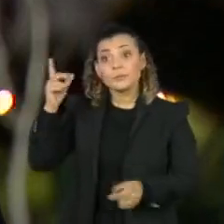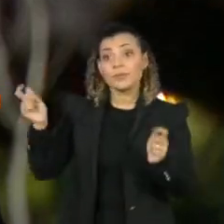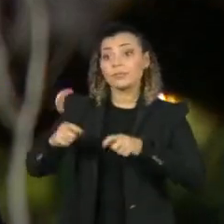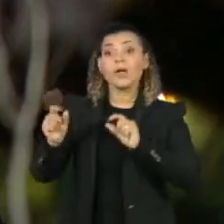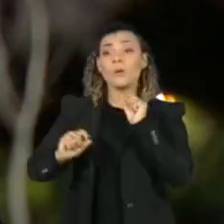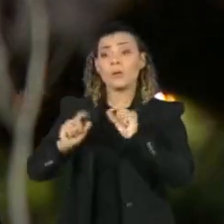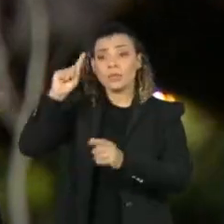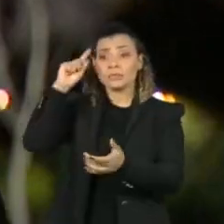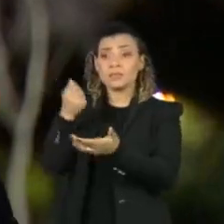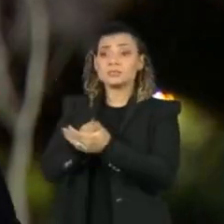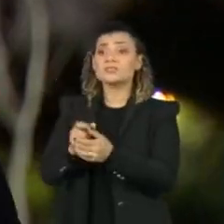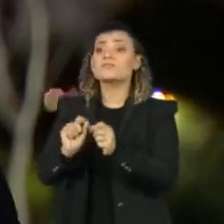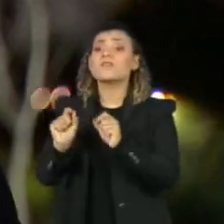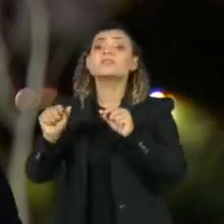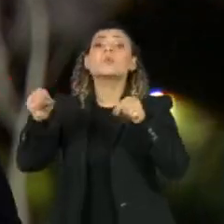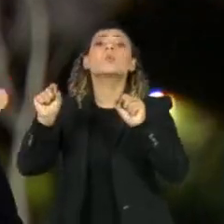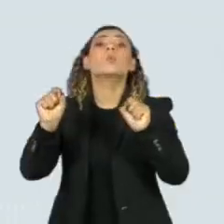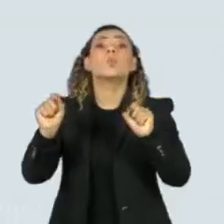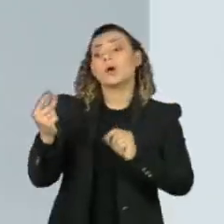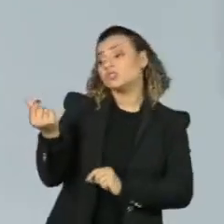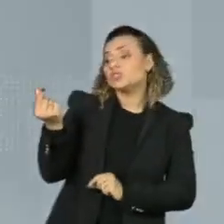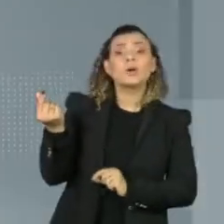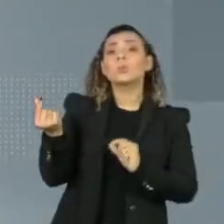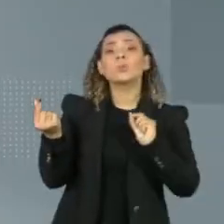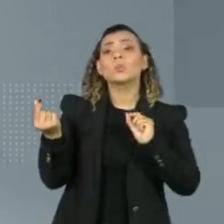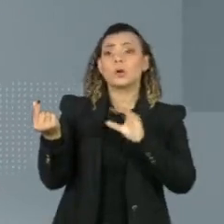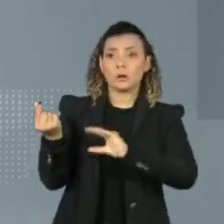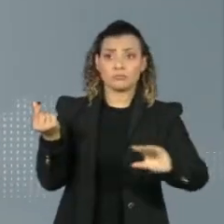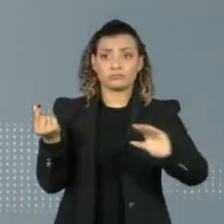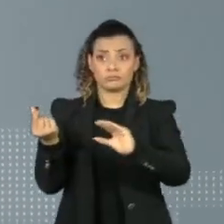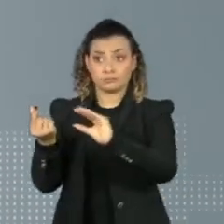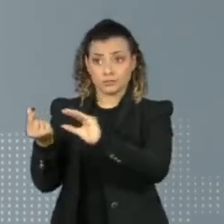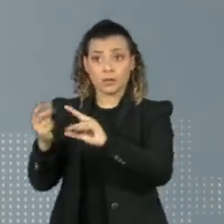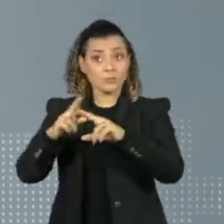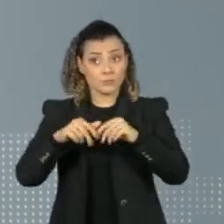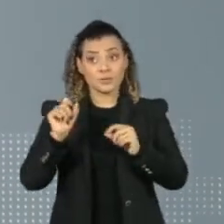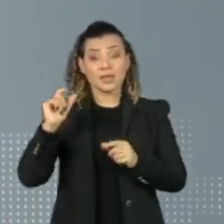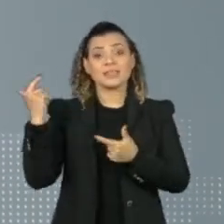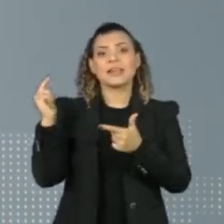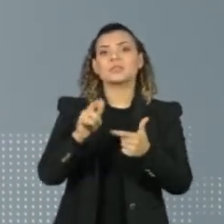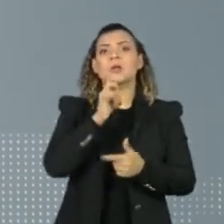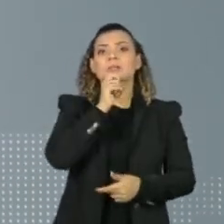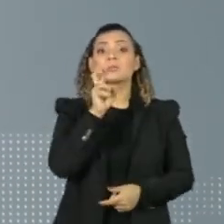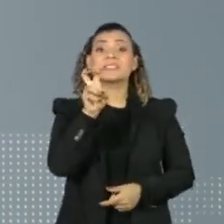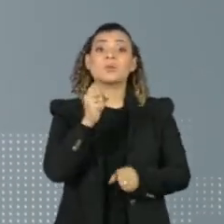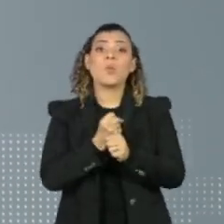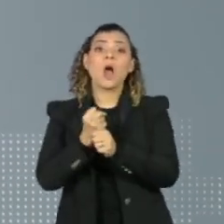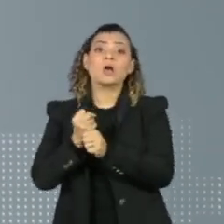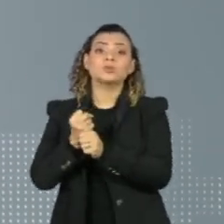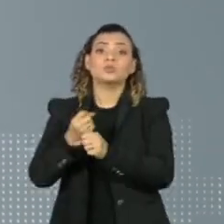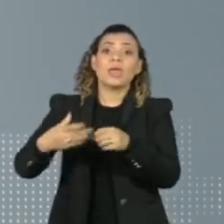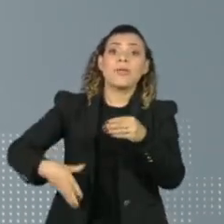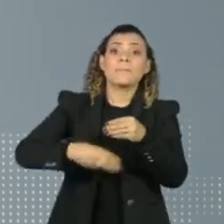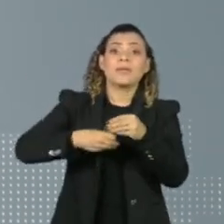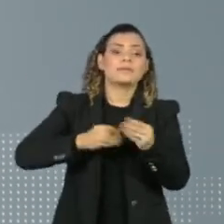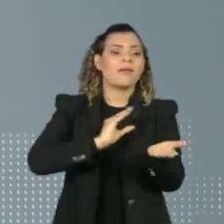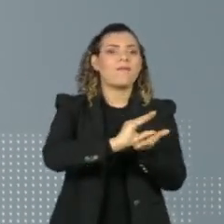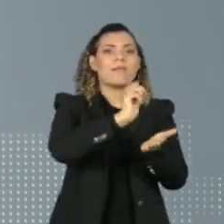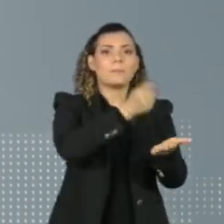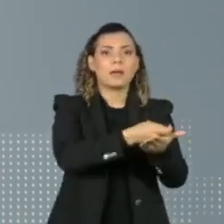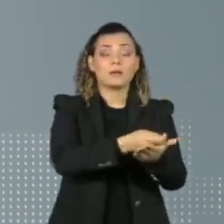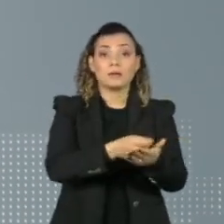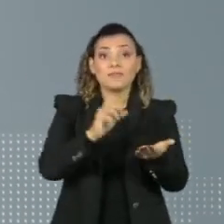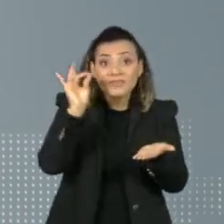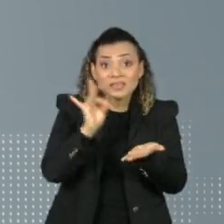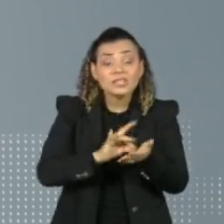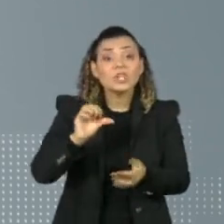a eles definirem o que fazer com o dinheiro. Enquanto uma emenda tradicional leva até cinco anos para ser paga, a emenda PIX é